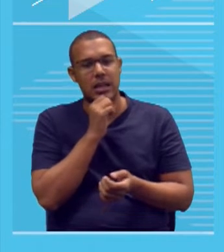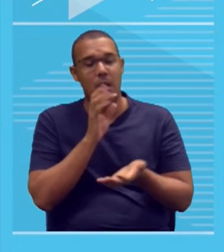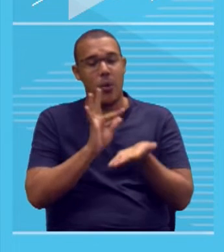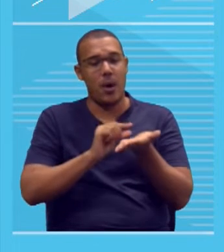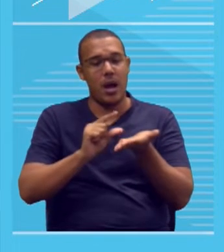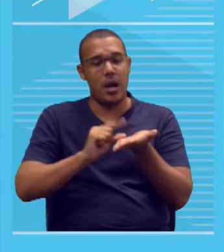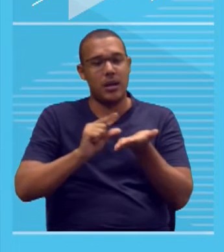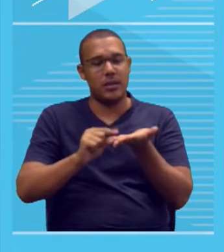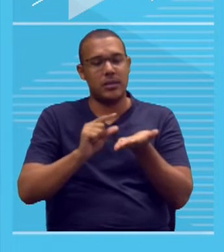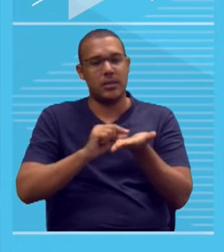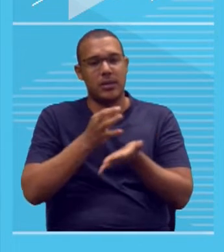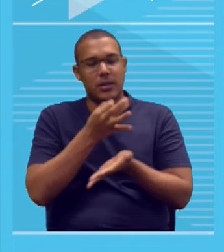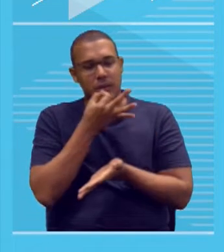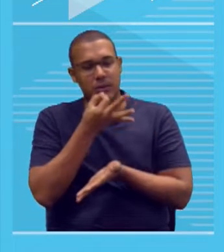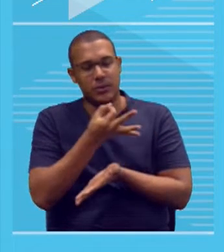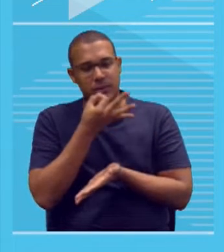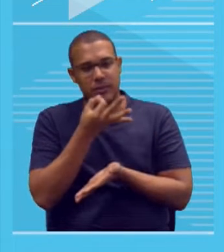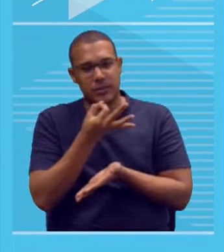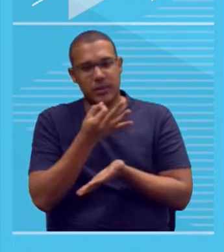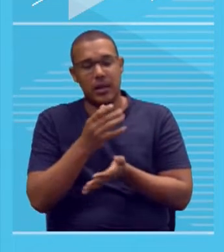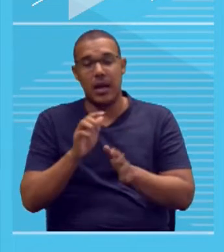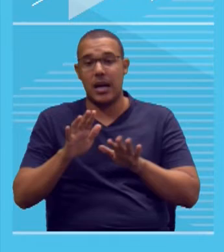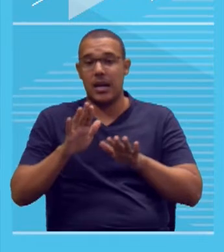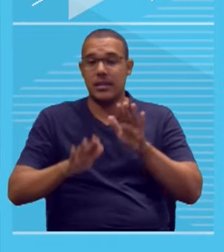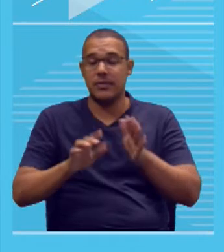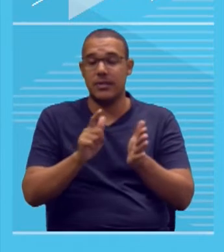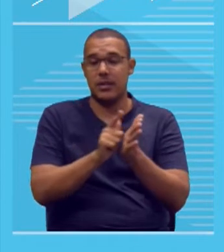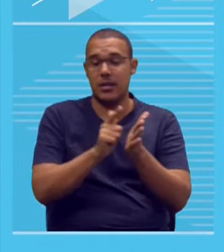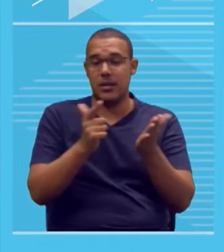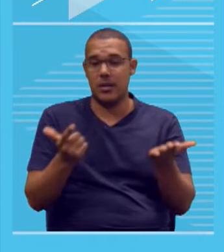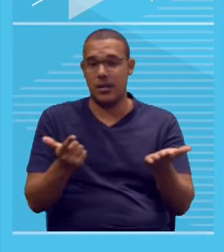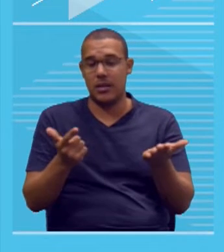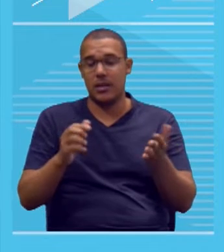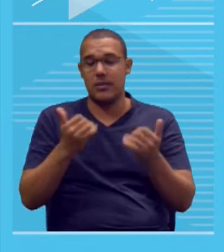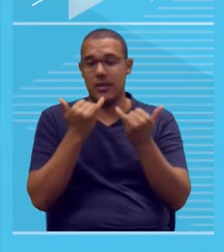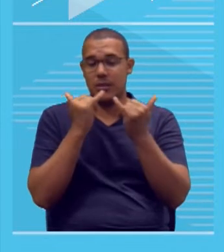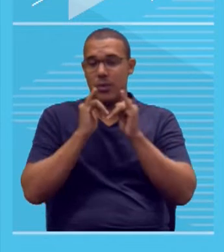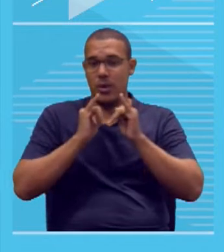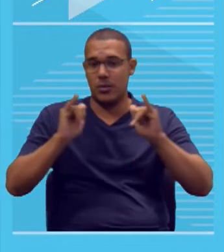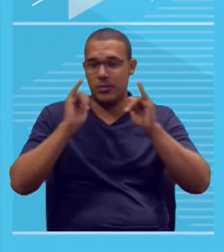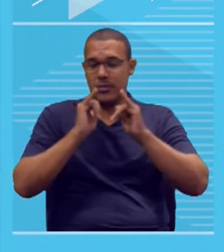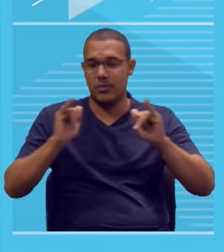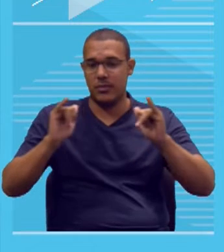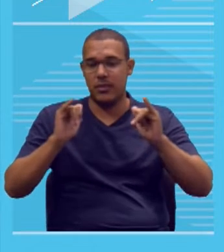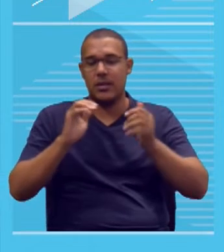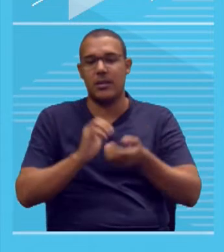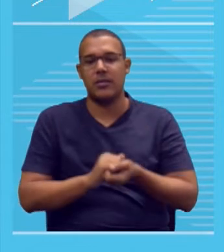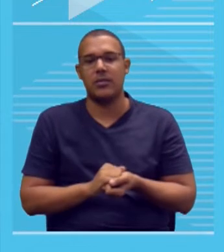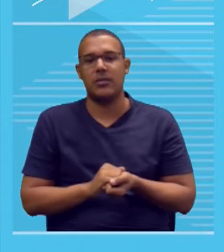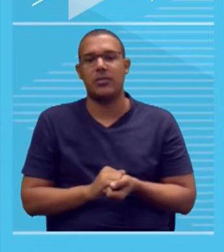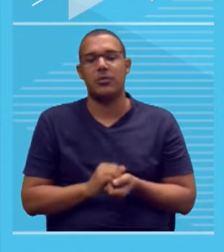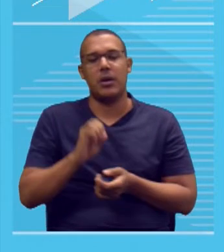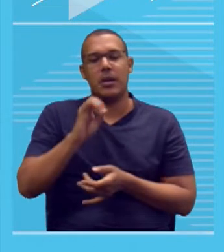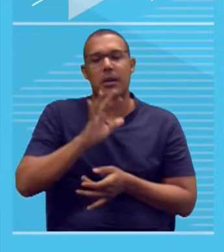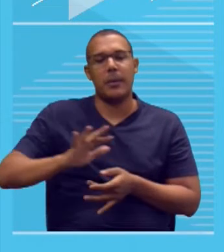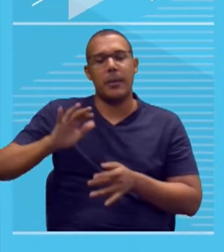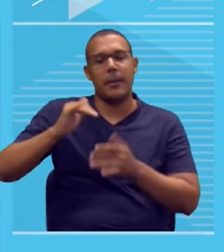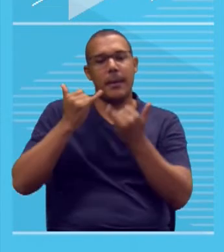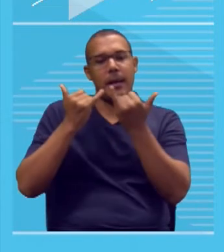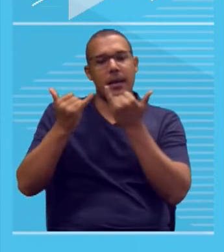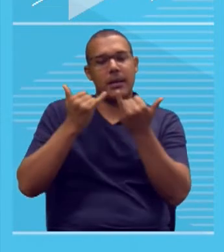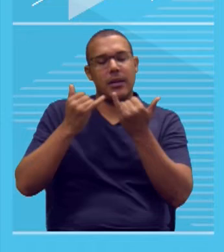opinião, às vezes é um fragmento de reportagem, às vezes é uma notícia, junto com um infográfico, junto com uma